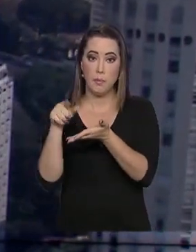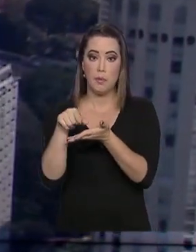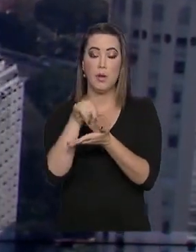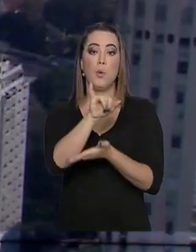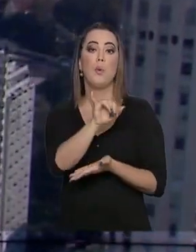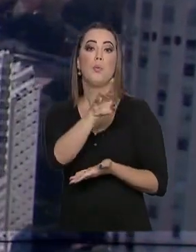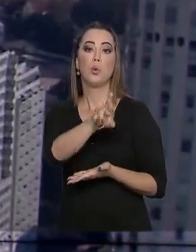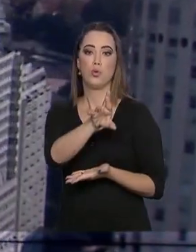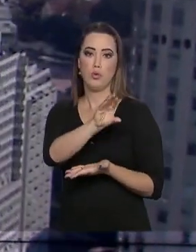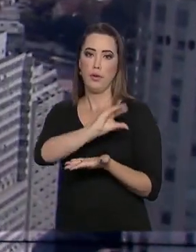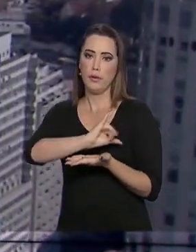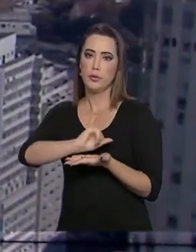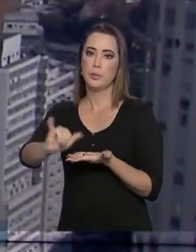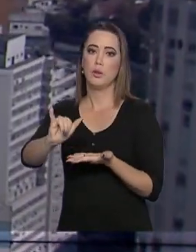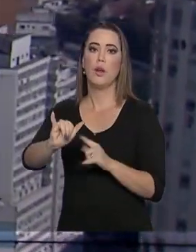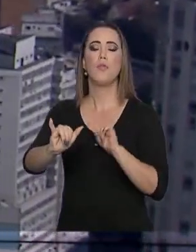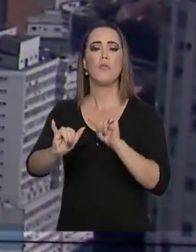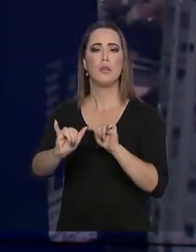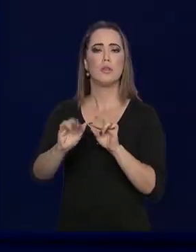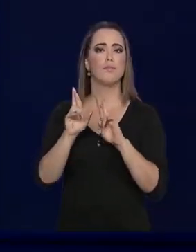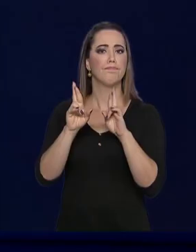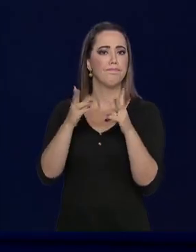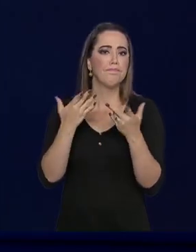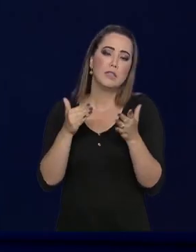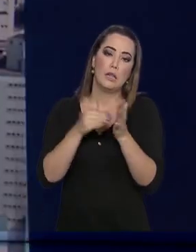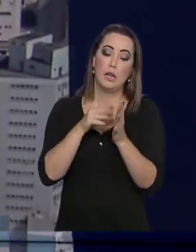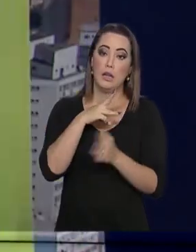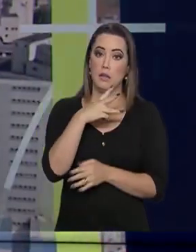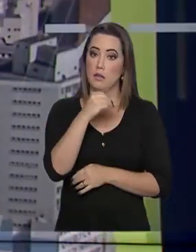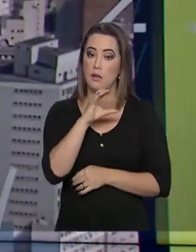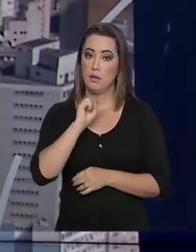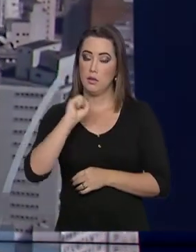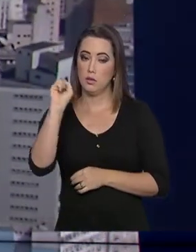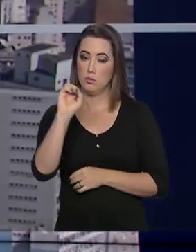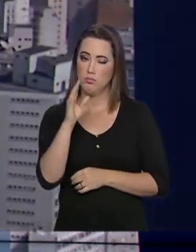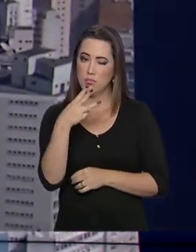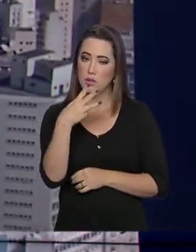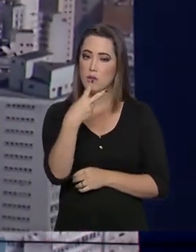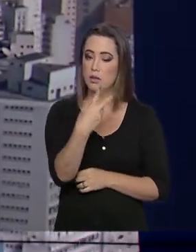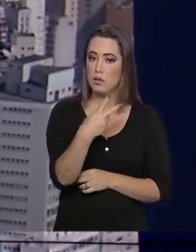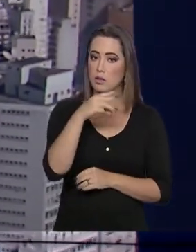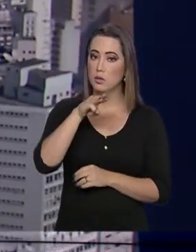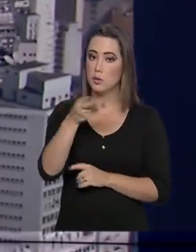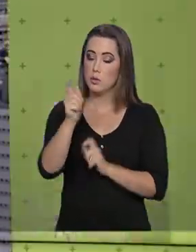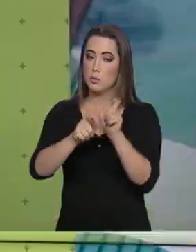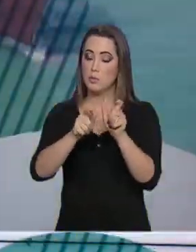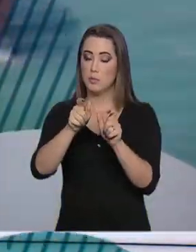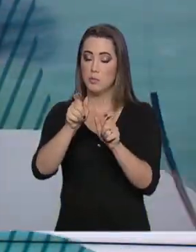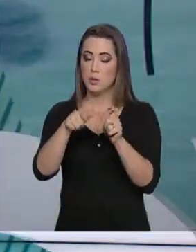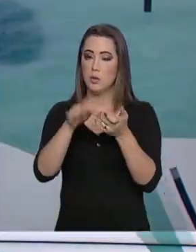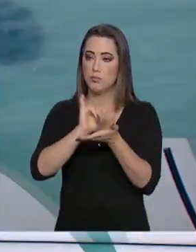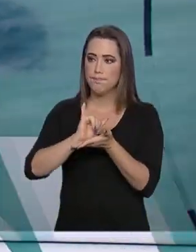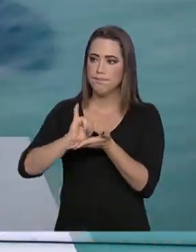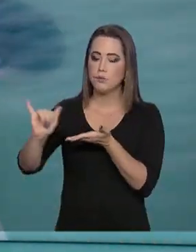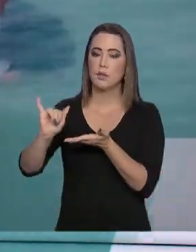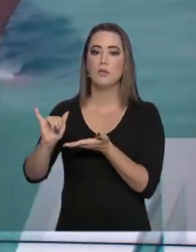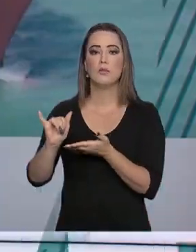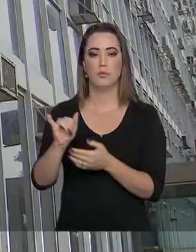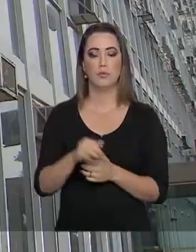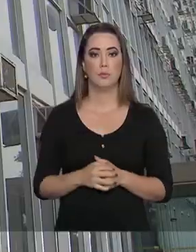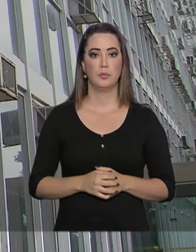de imposto de renda. A expectativa é de que até o dia 30 de abril, 32 milhões de declarações sejam entregues.